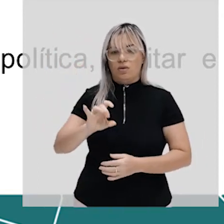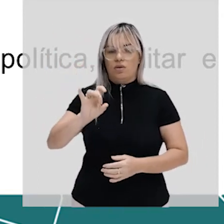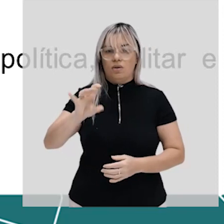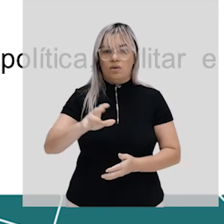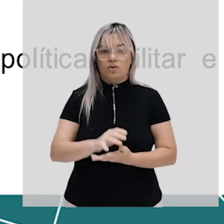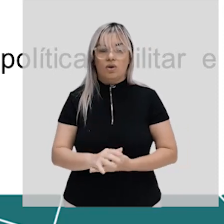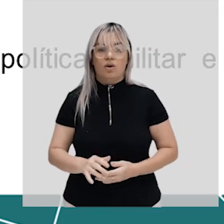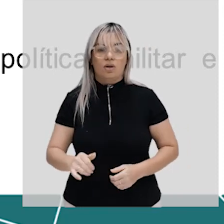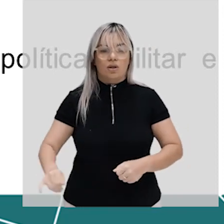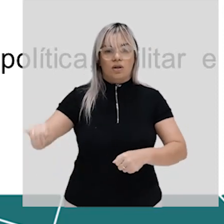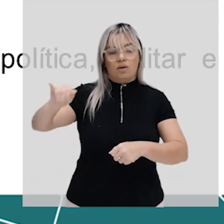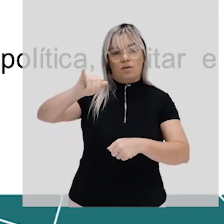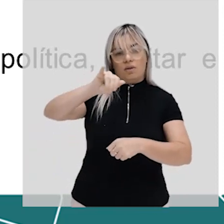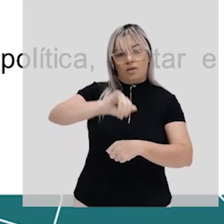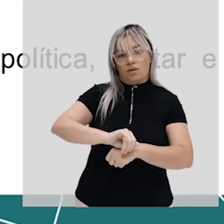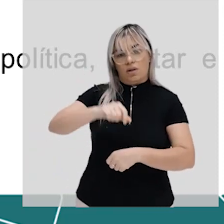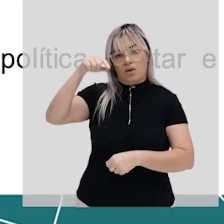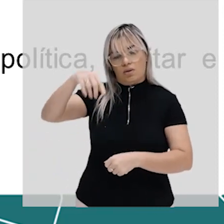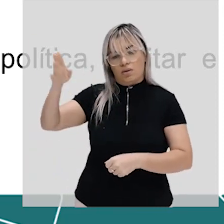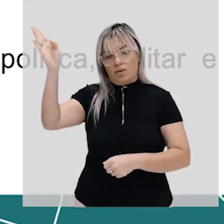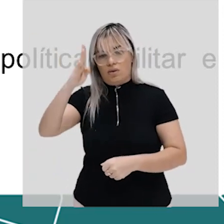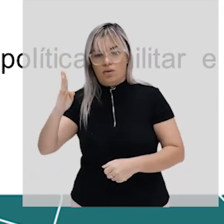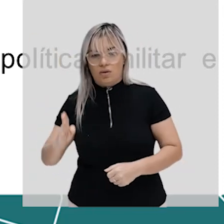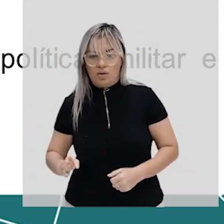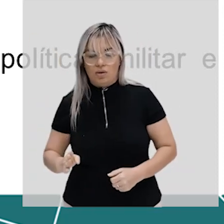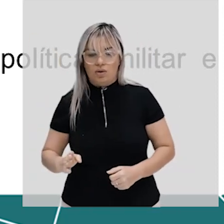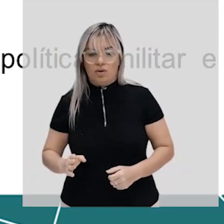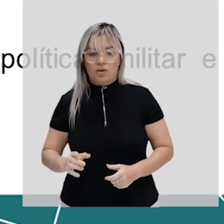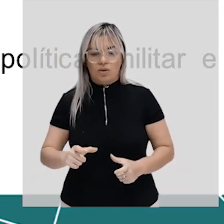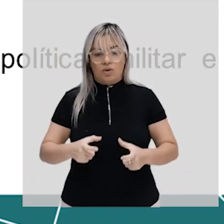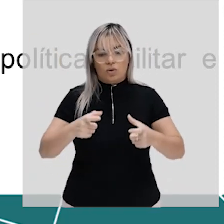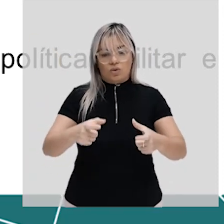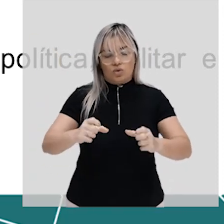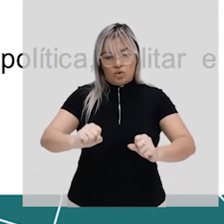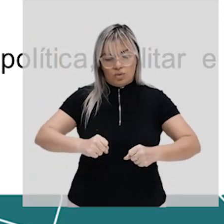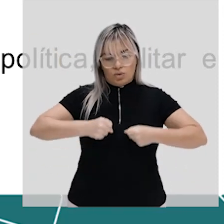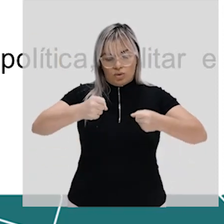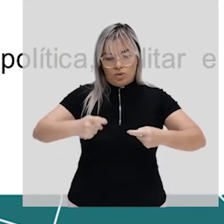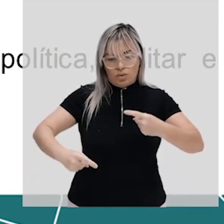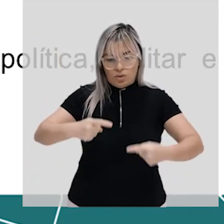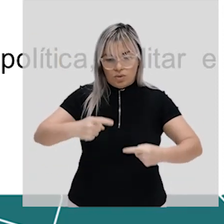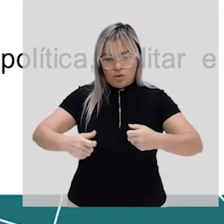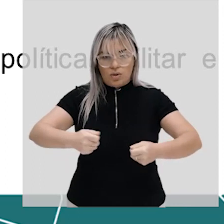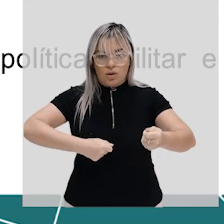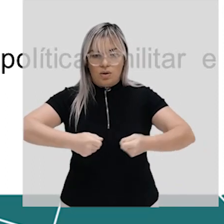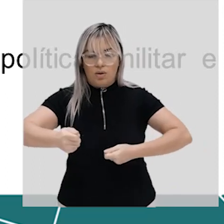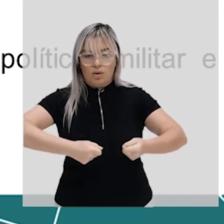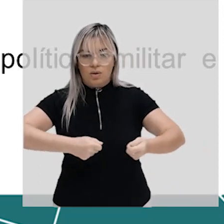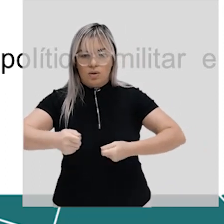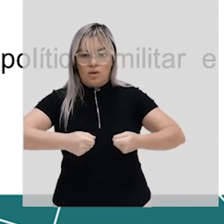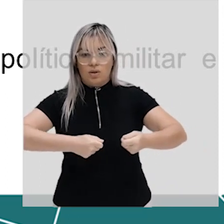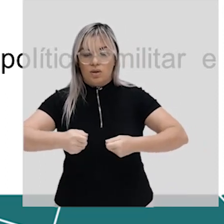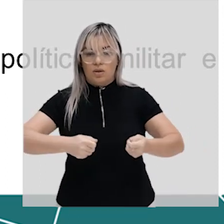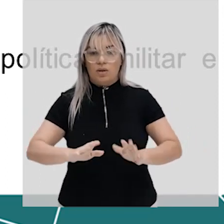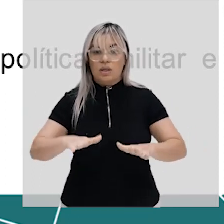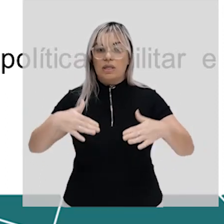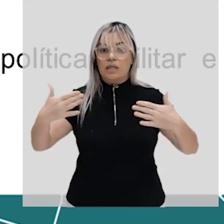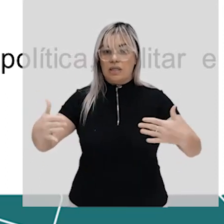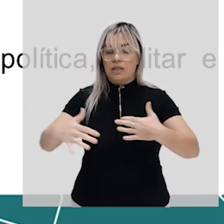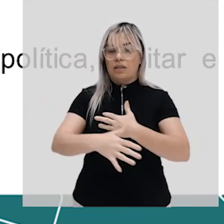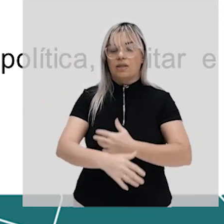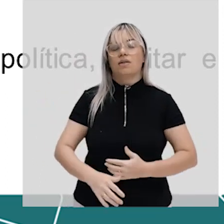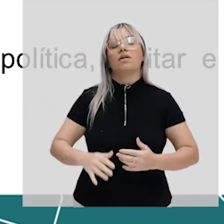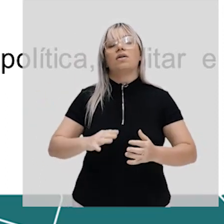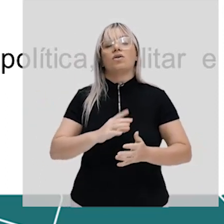capital do Brasil é onde fica a sede política a administração que é Brasília certo